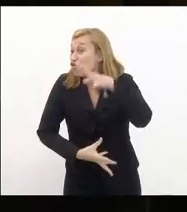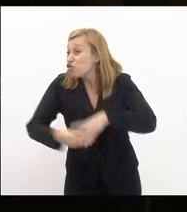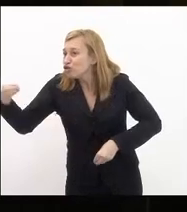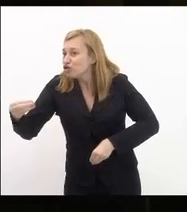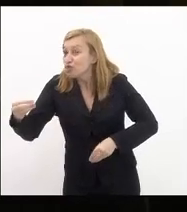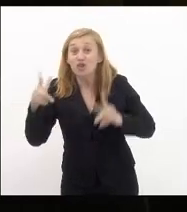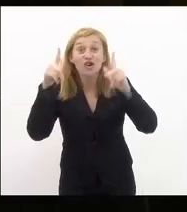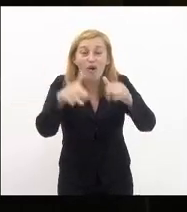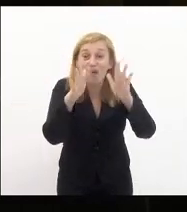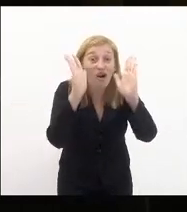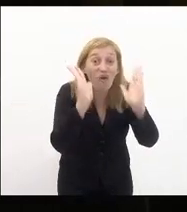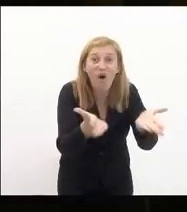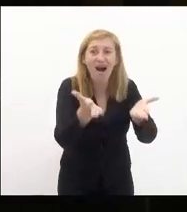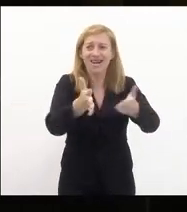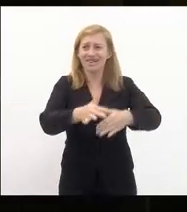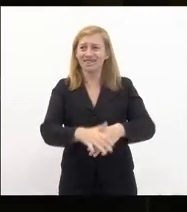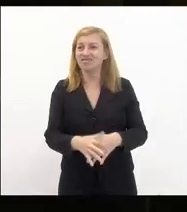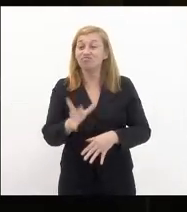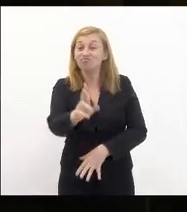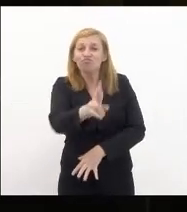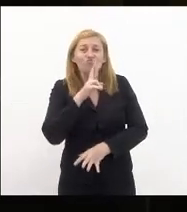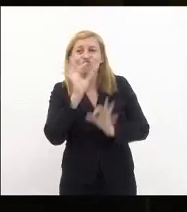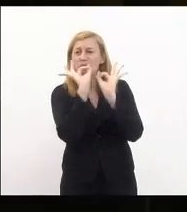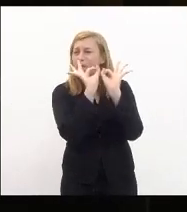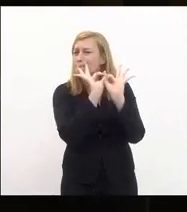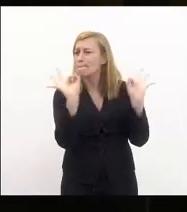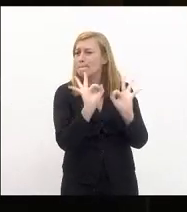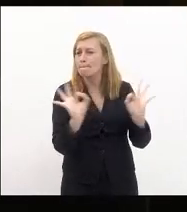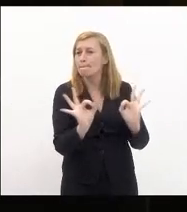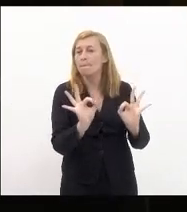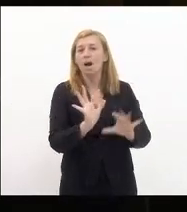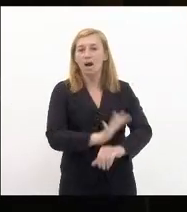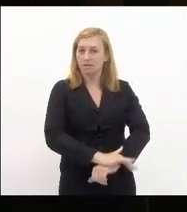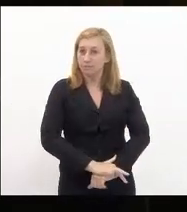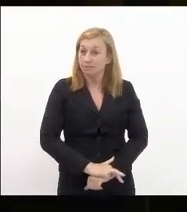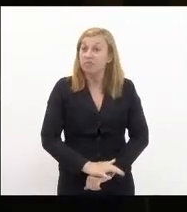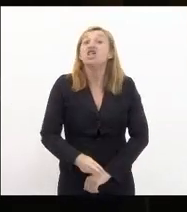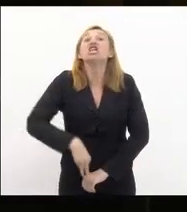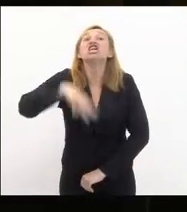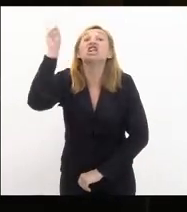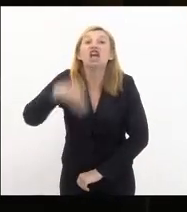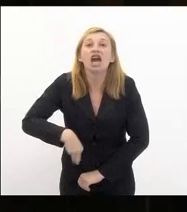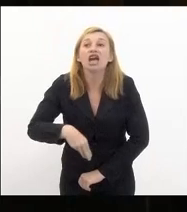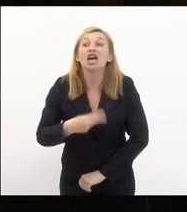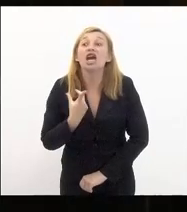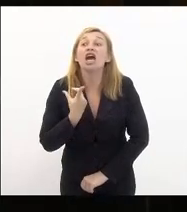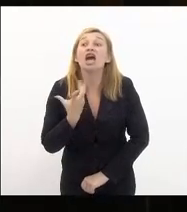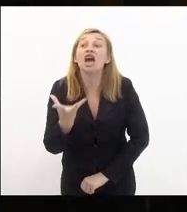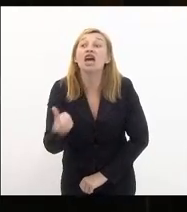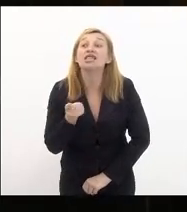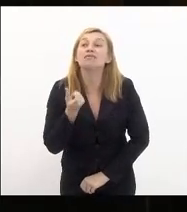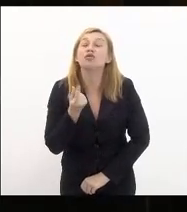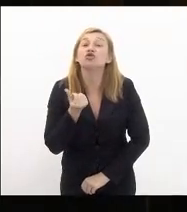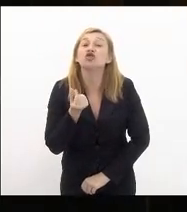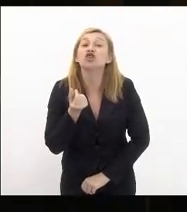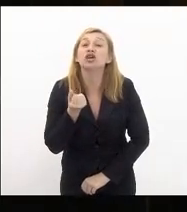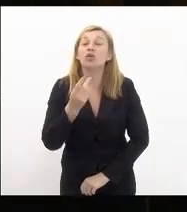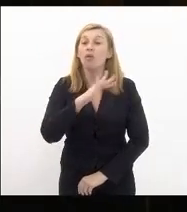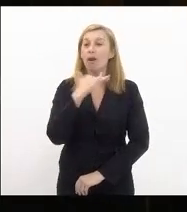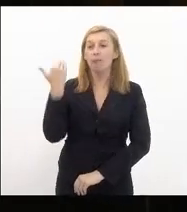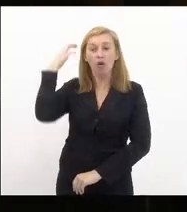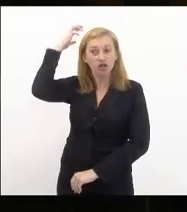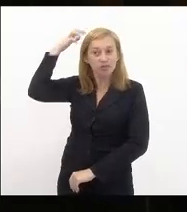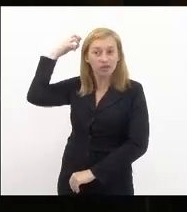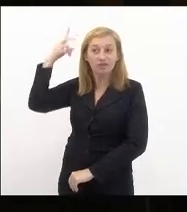fez agora foi embora sem responder quem lucrou com a morte de Marielle Franco